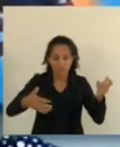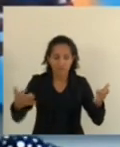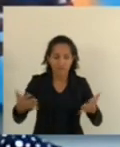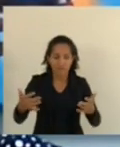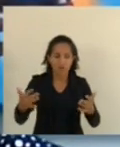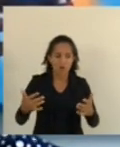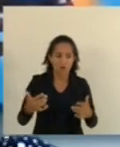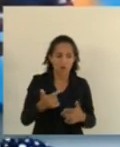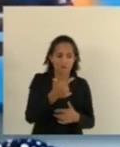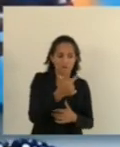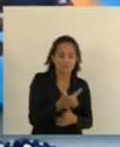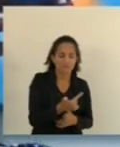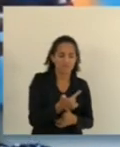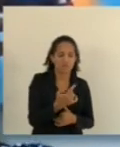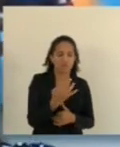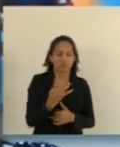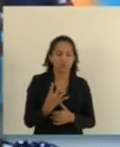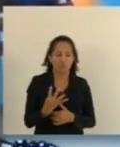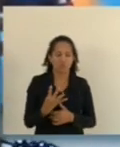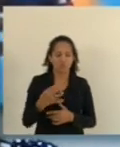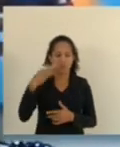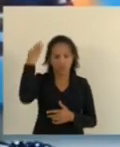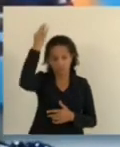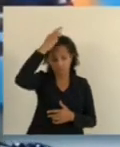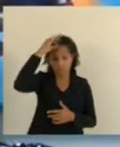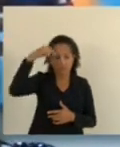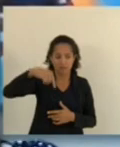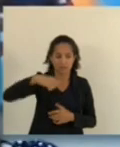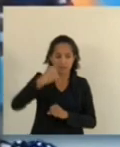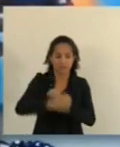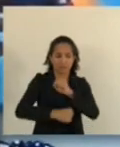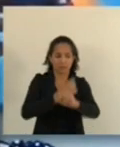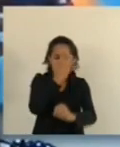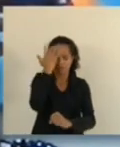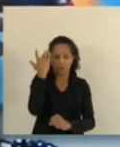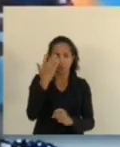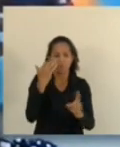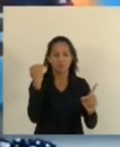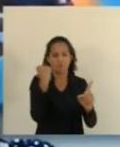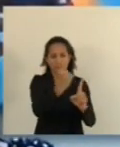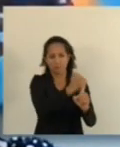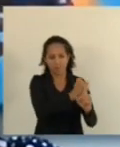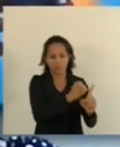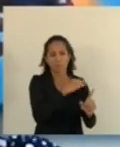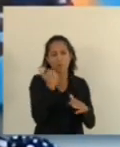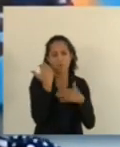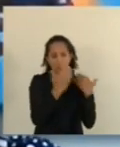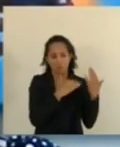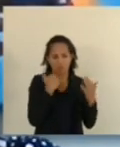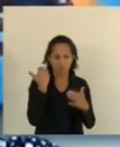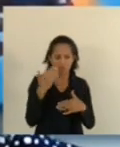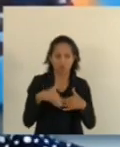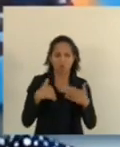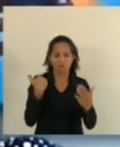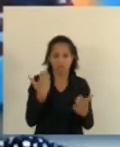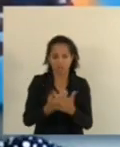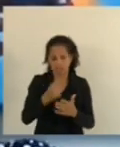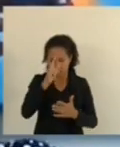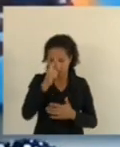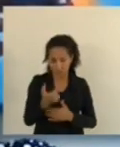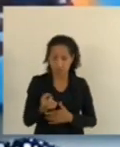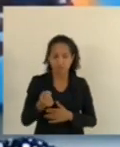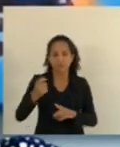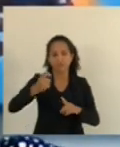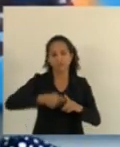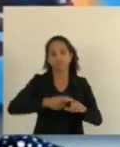24 feminicídios no Espírito Santo este ano até este ano até agora o mês de setembro até essa data do dia 20, são